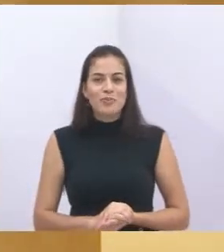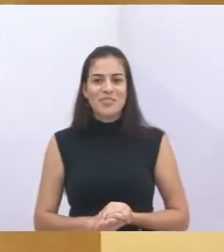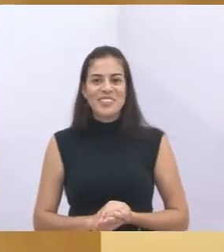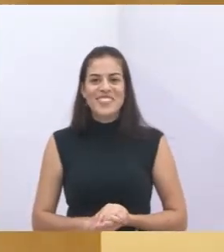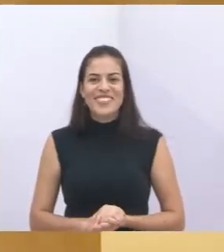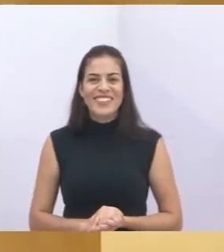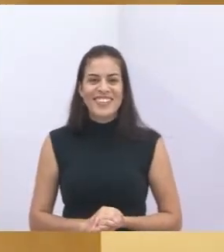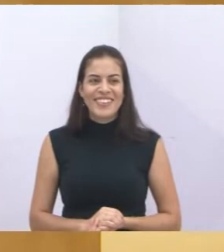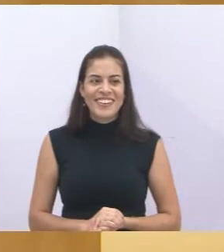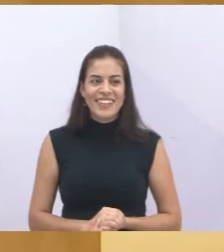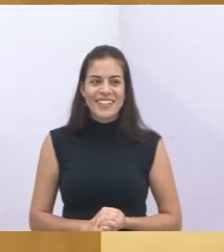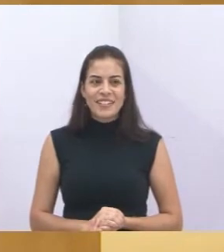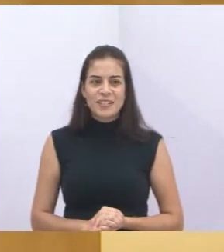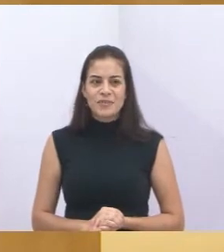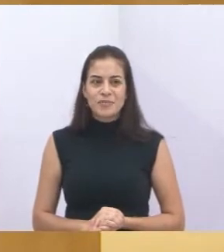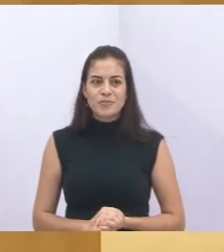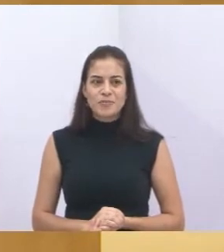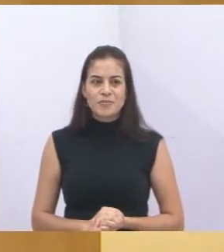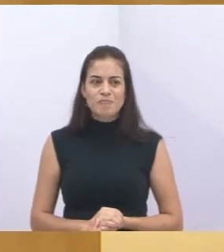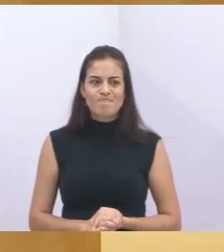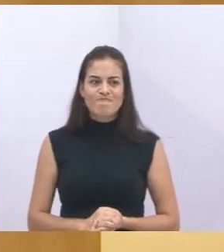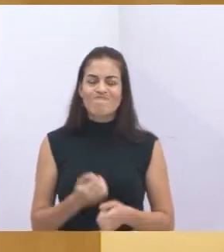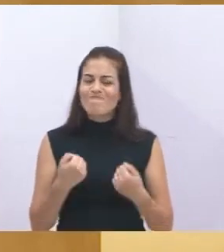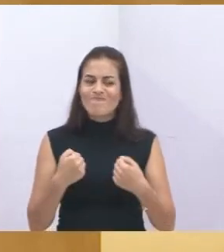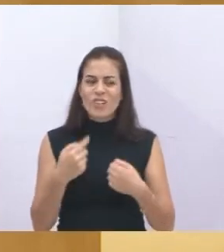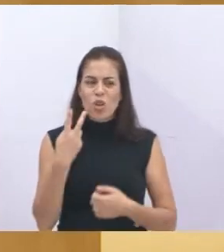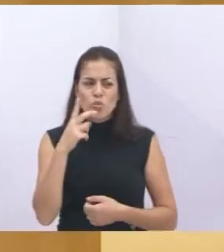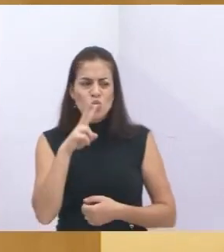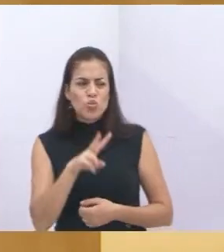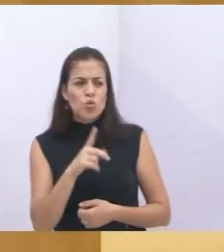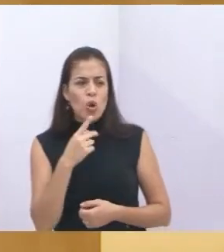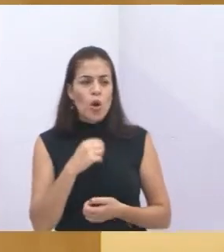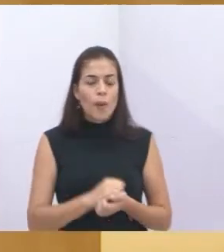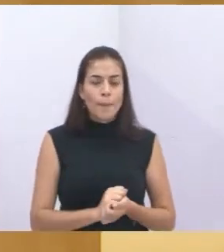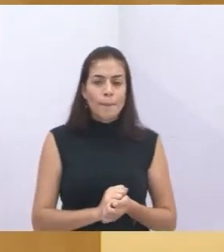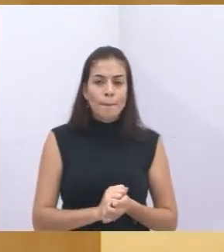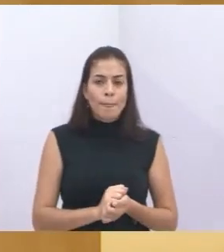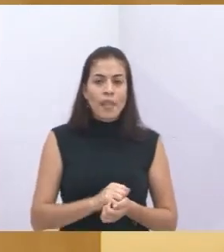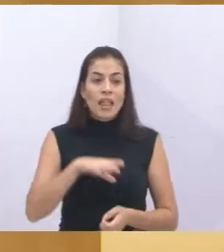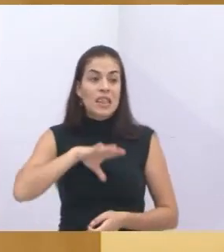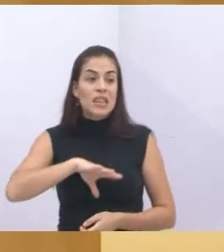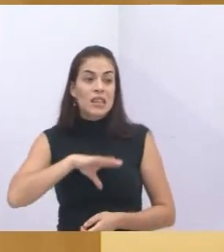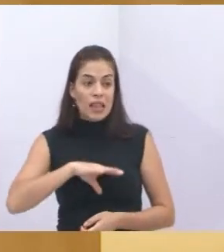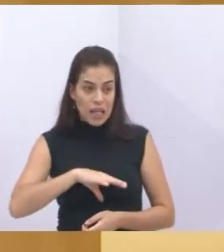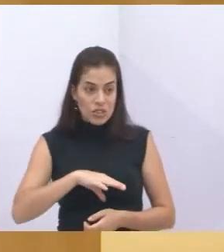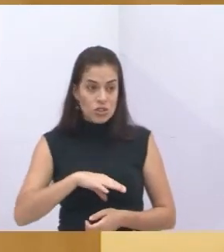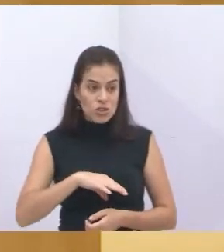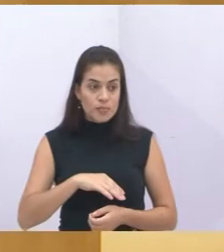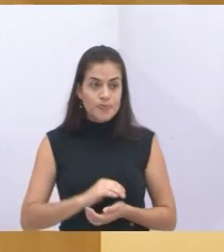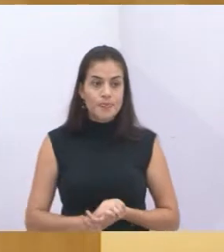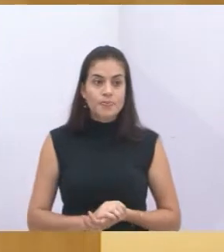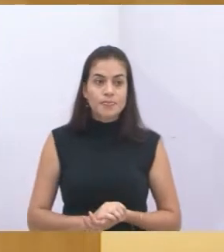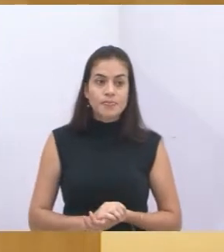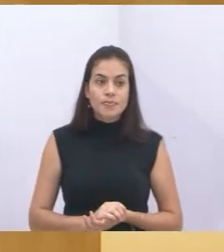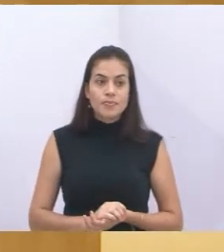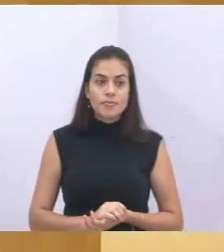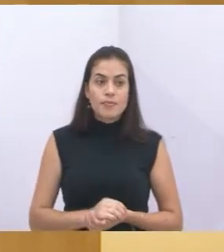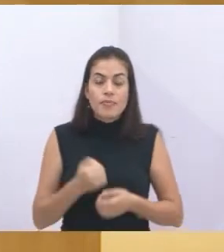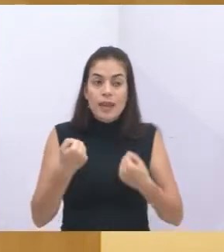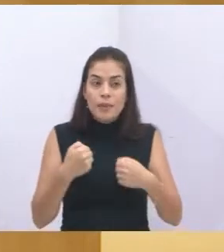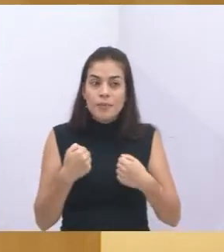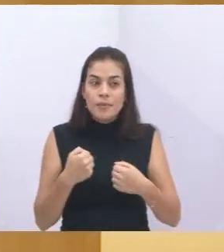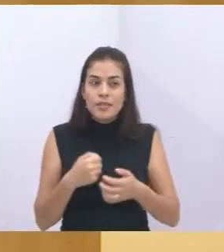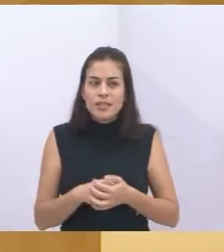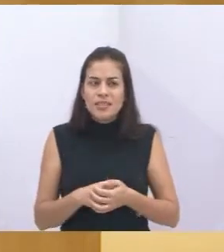sistêmica. A gente não precisa olhar só para a zona urbana do município. Então, para a gente minimizar impacto da ocupação